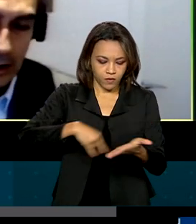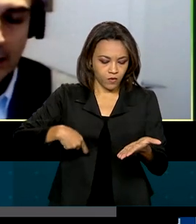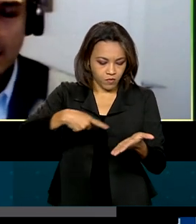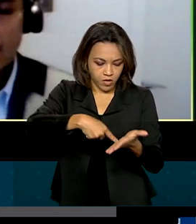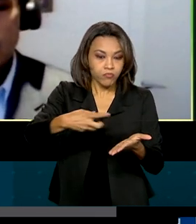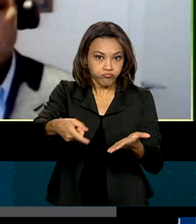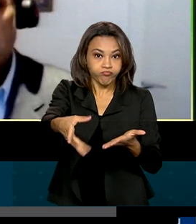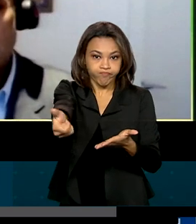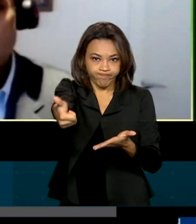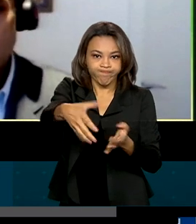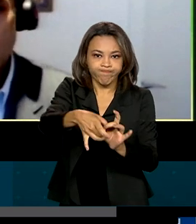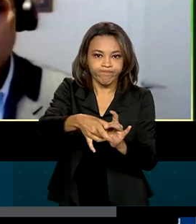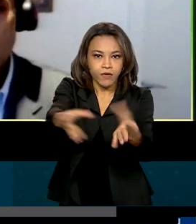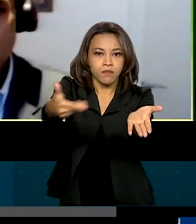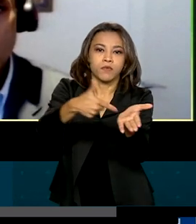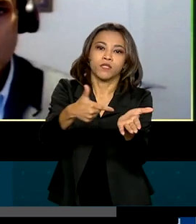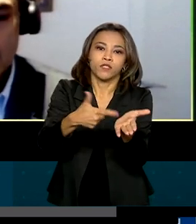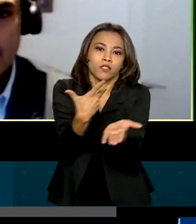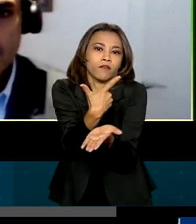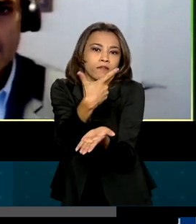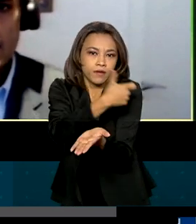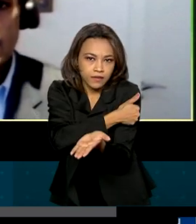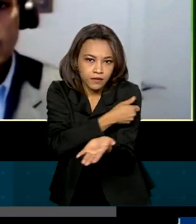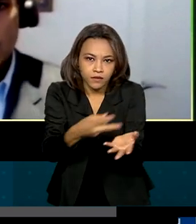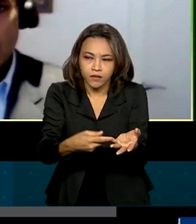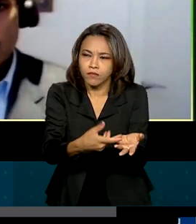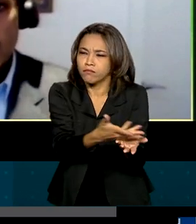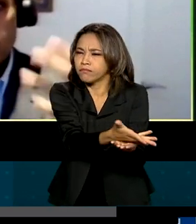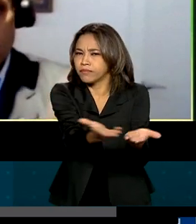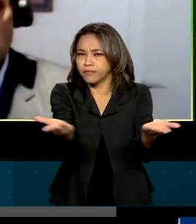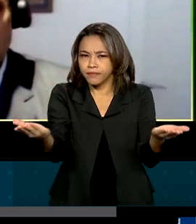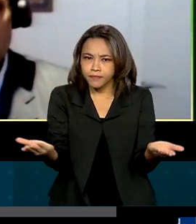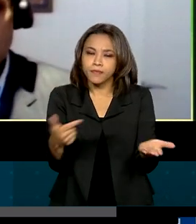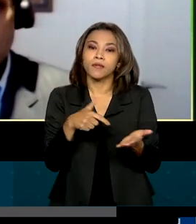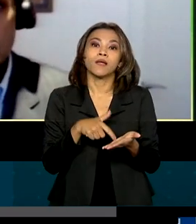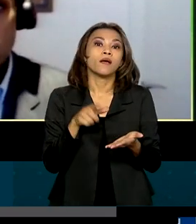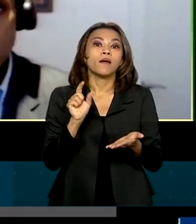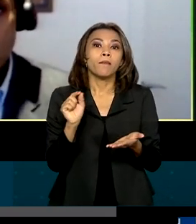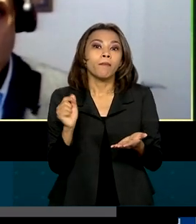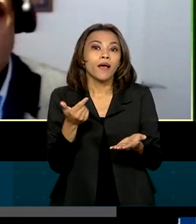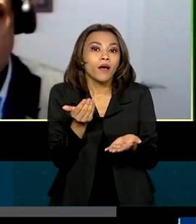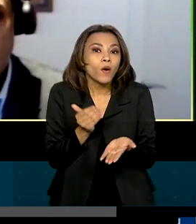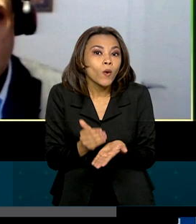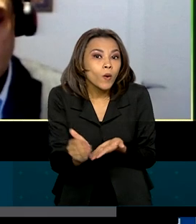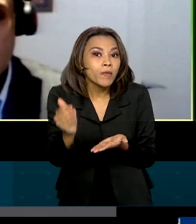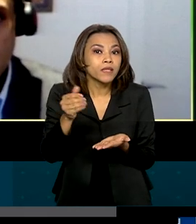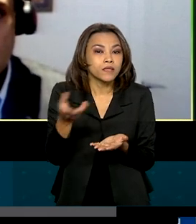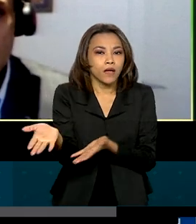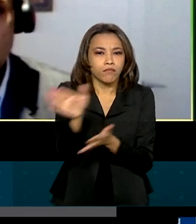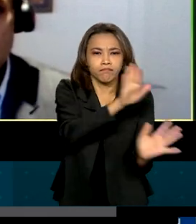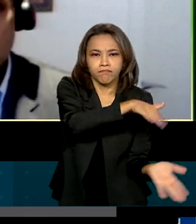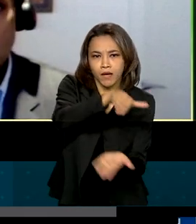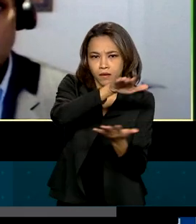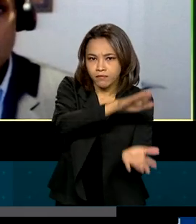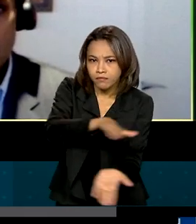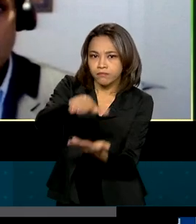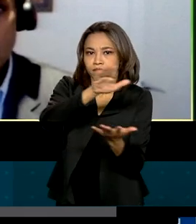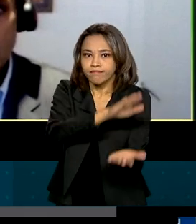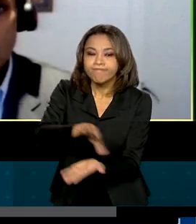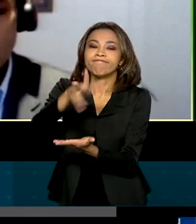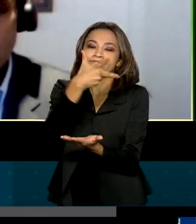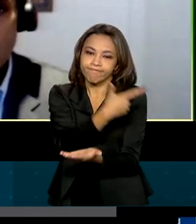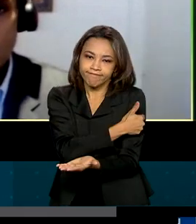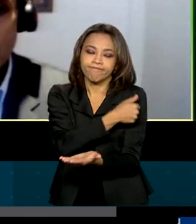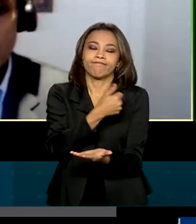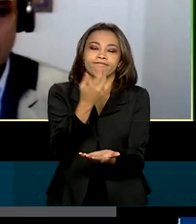autorização de uso emergencial da vacina, para poder começar a disponibilizar quase imediatamente